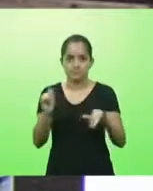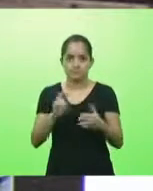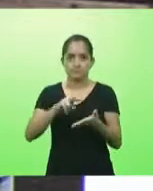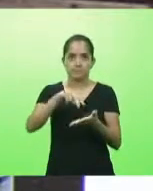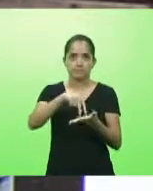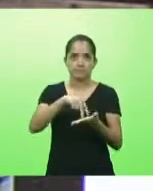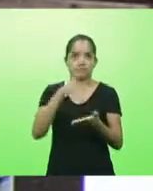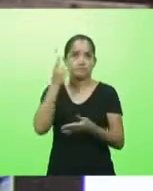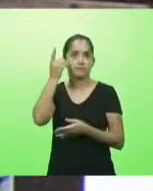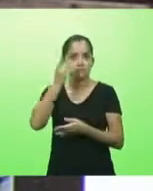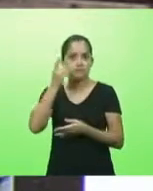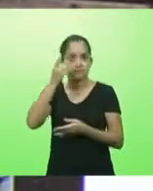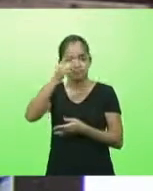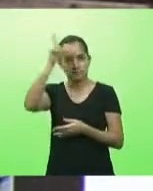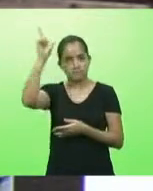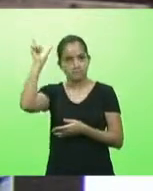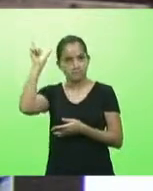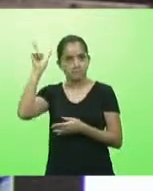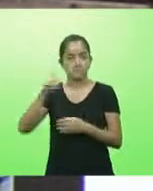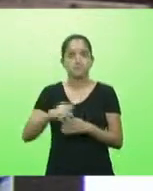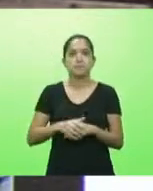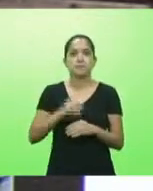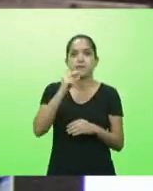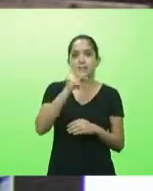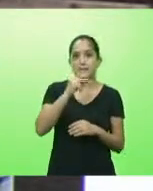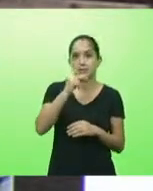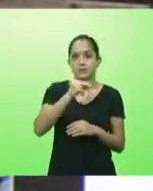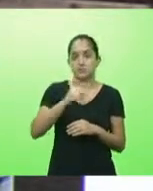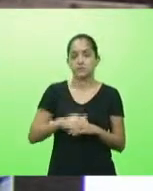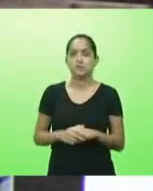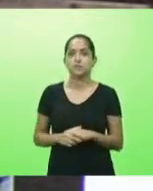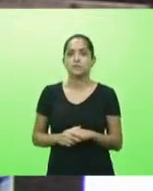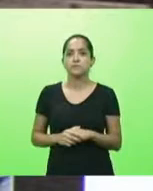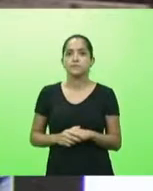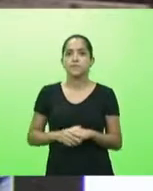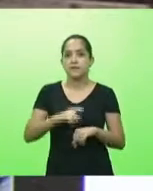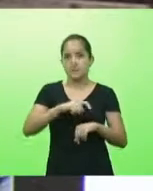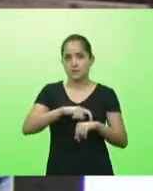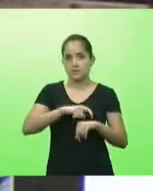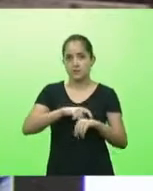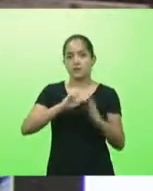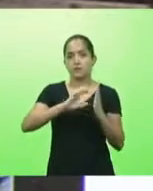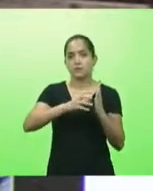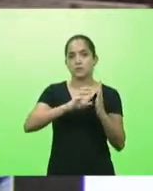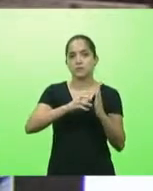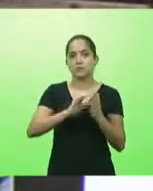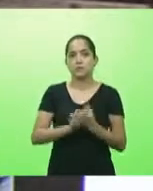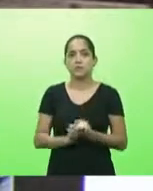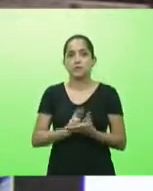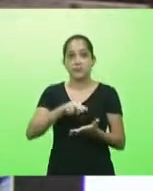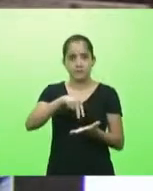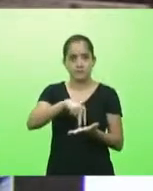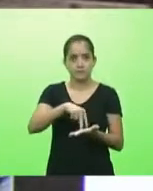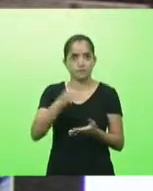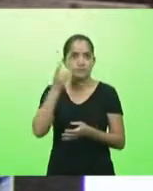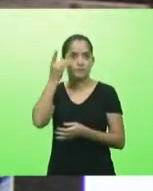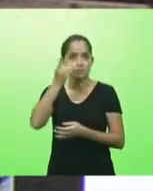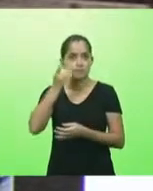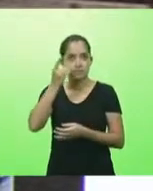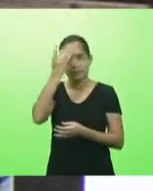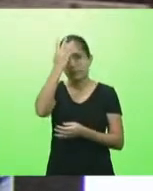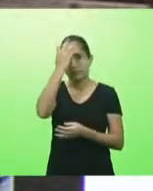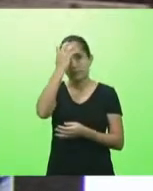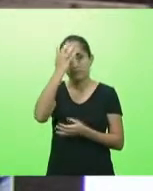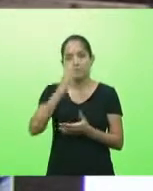palavra o senhor deputado Sargento Lima e Kendi Nunes. Grande expediente. Neste horário destinado aos partidos políticos, fizeram uso da palavra o senhor deputado Ismael Luiz Santos,